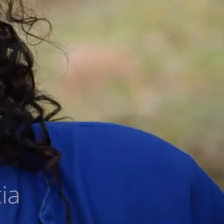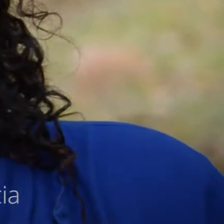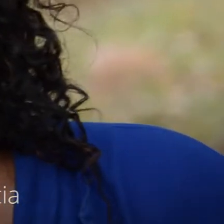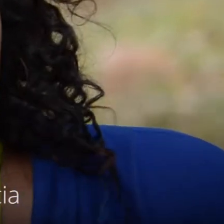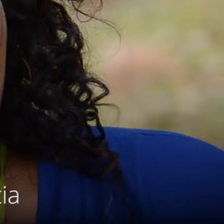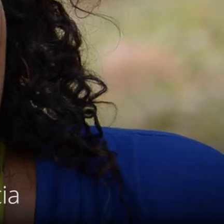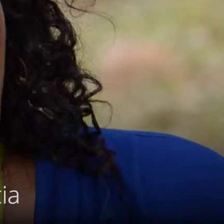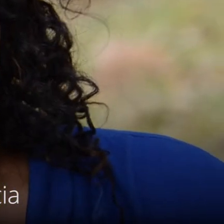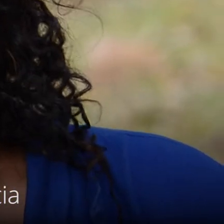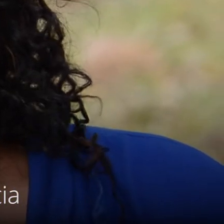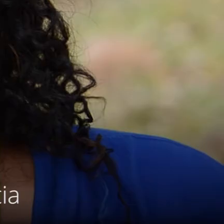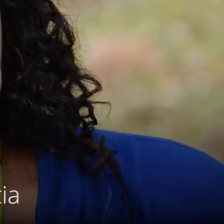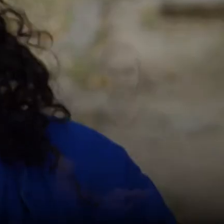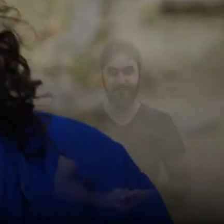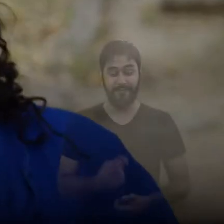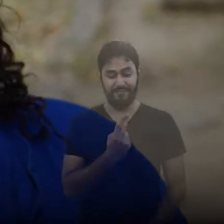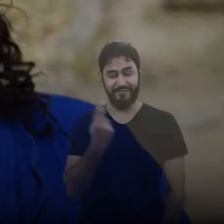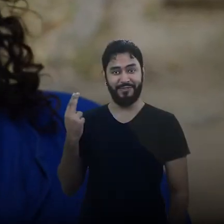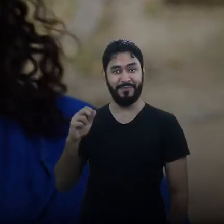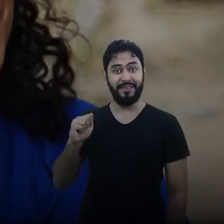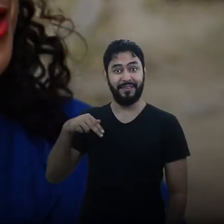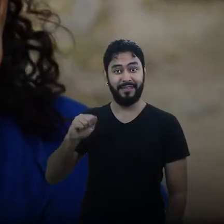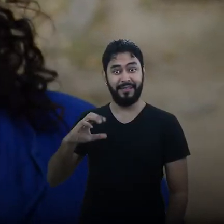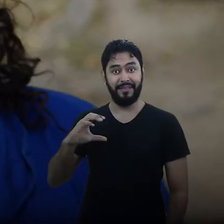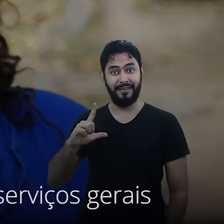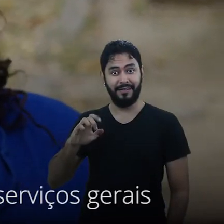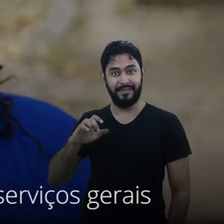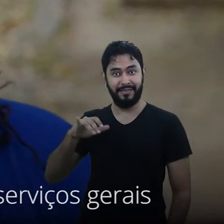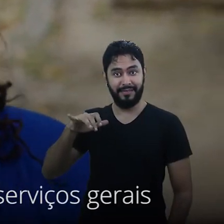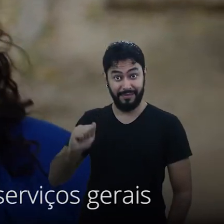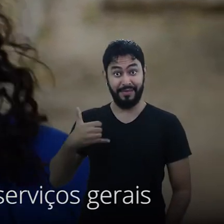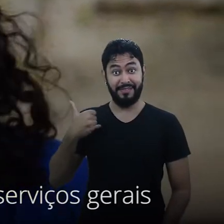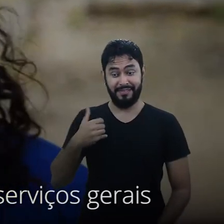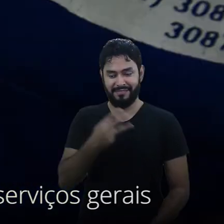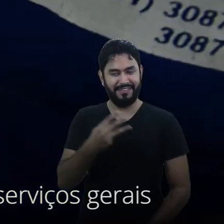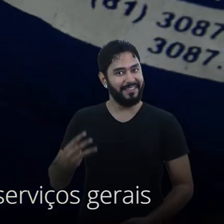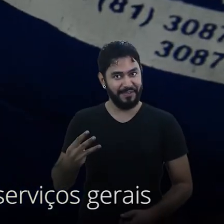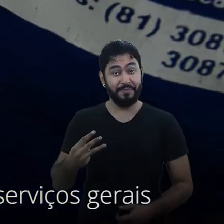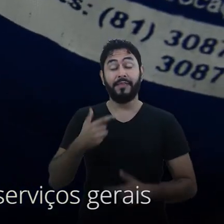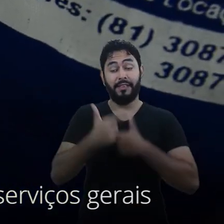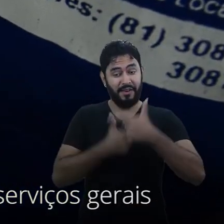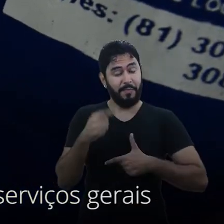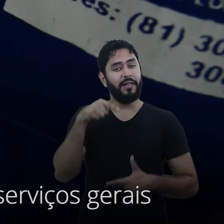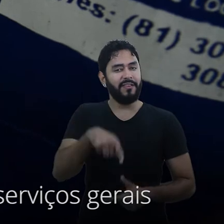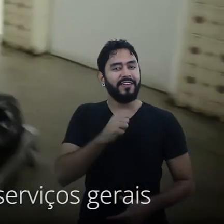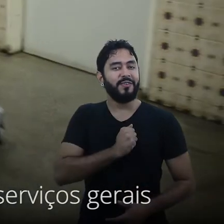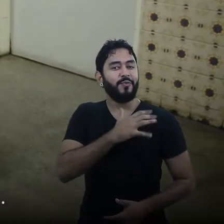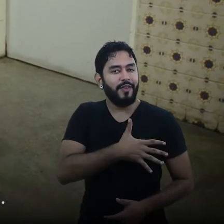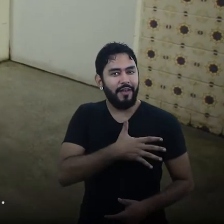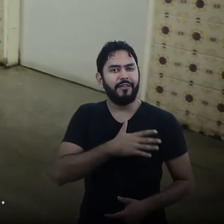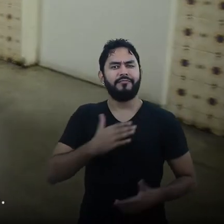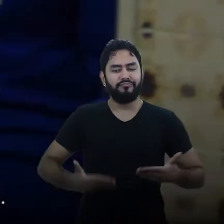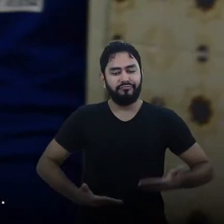Eu me chamo Ana Clássia, tenho 33 anos, trabalho aqui na UIF e de auxiliar de serviços